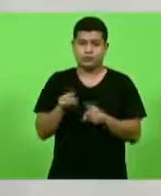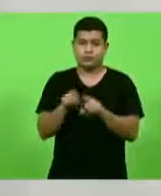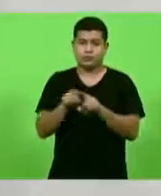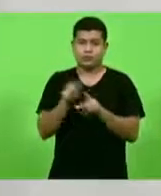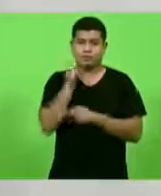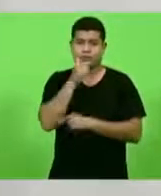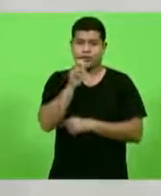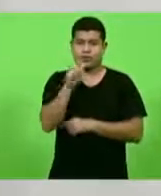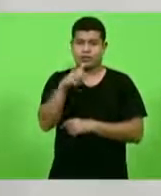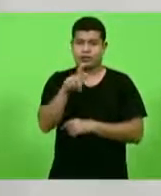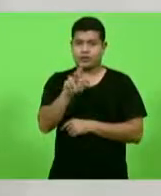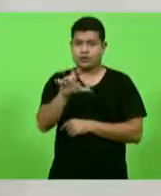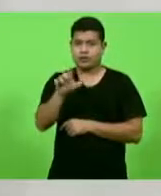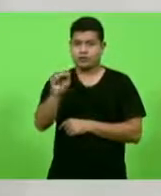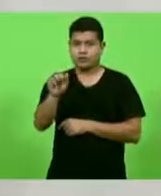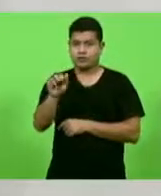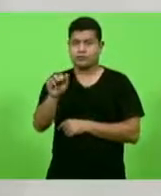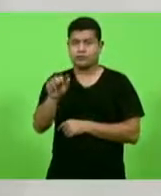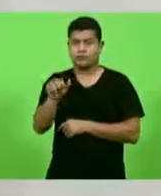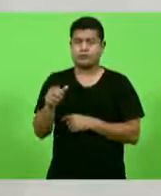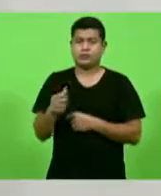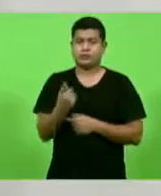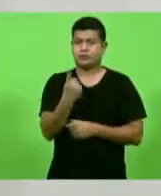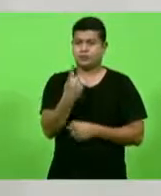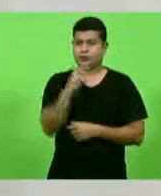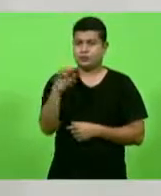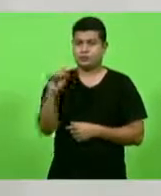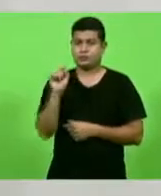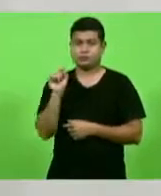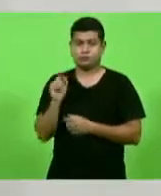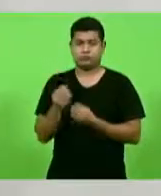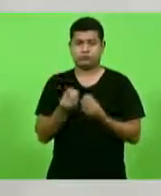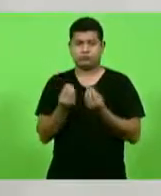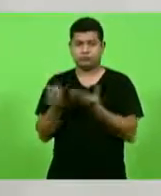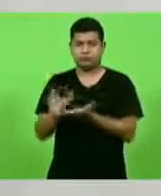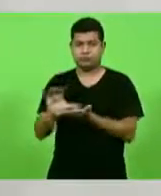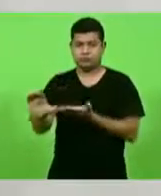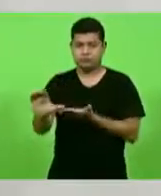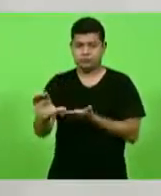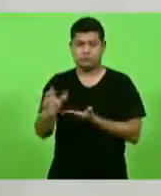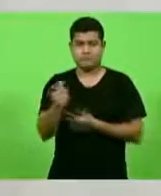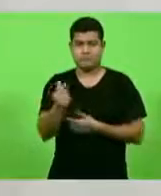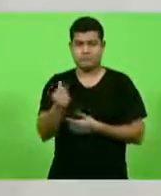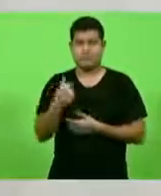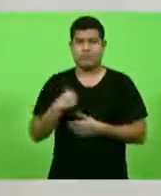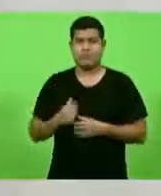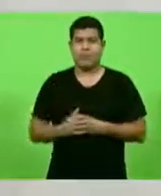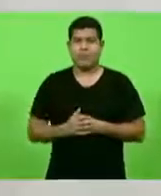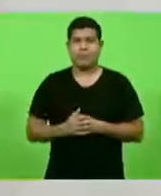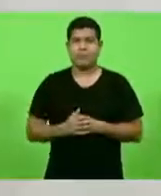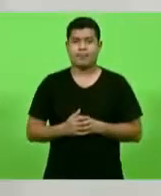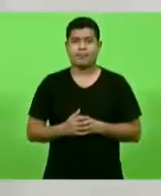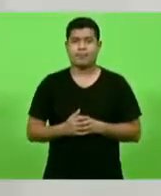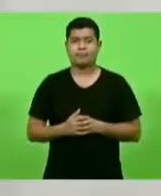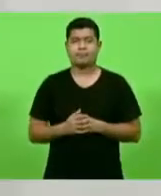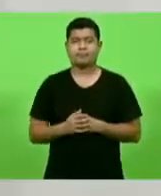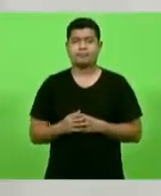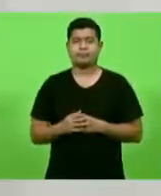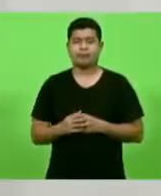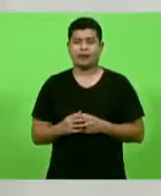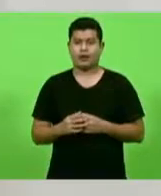para os custos do projeto e comemorações. Trinta segundos para concluir, deputado. Finalizando, senhor,